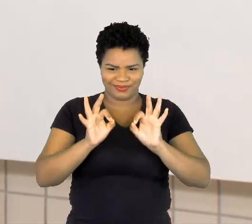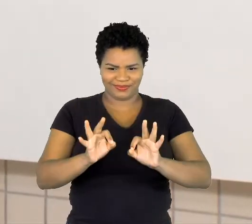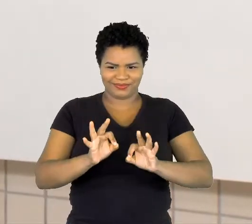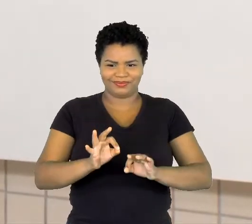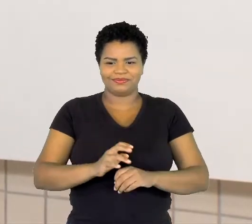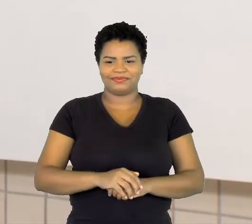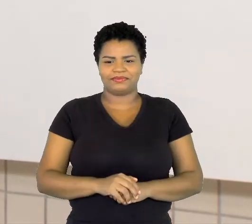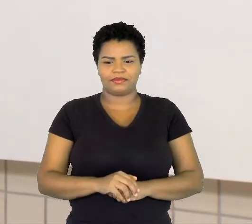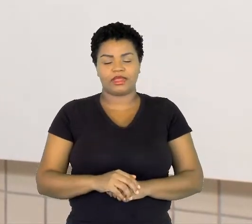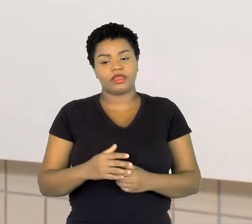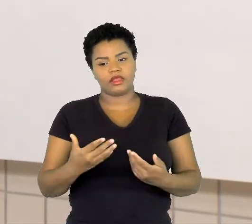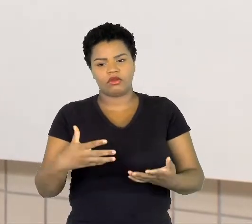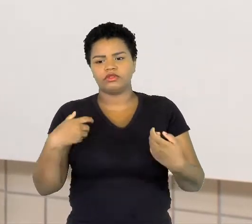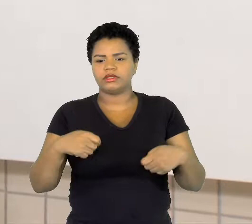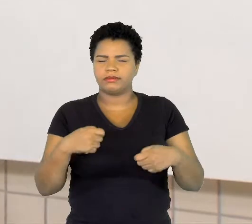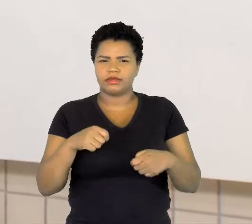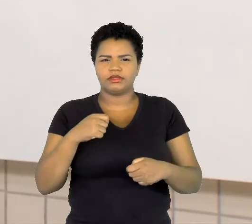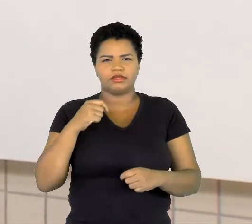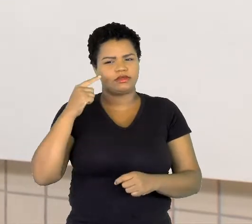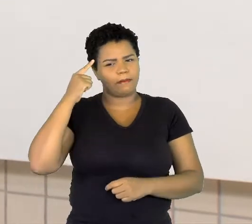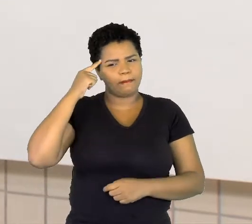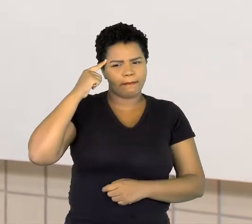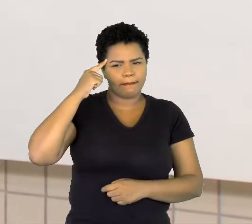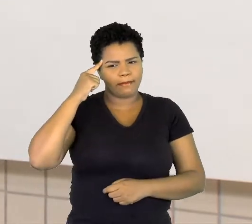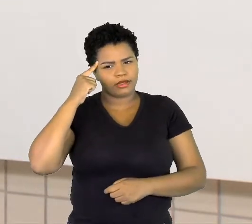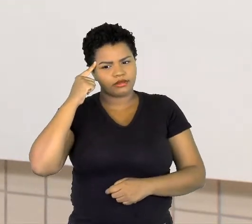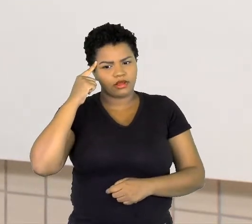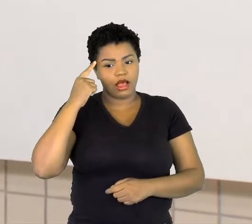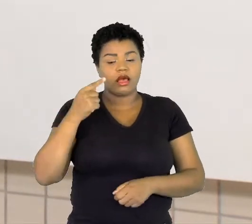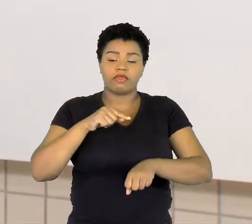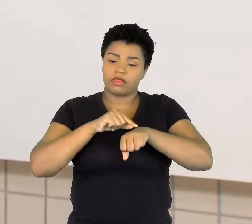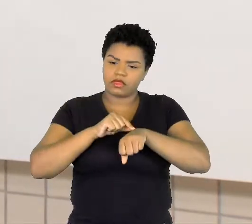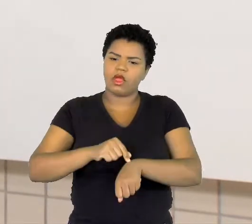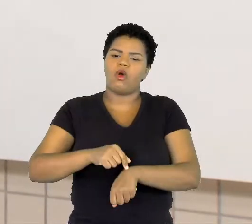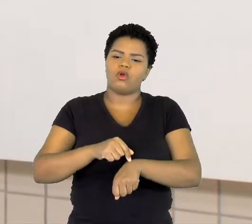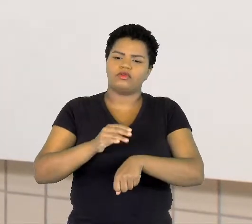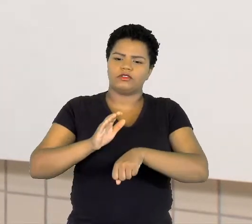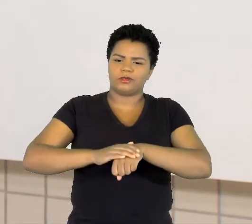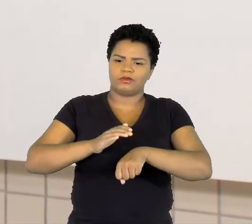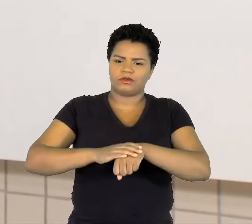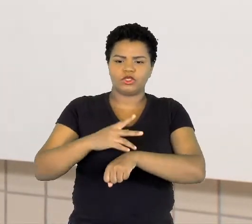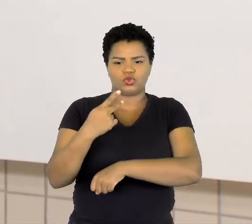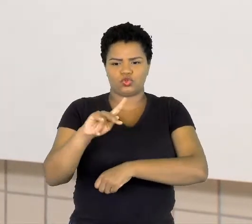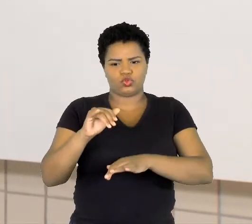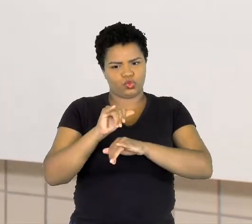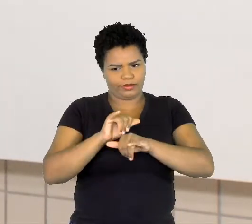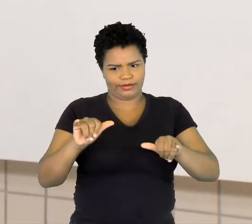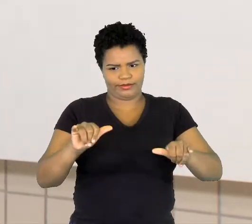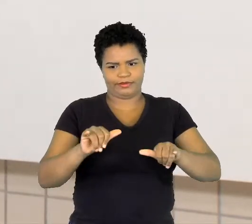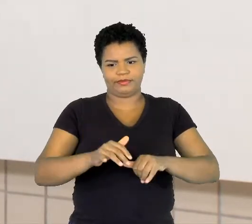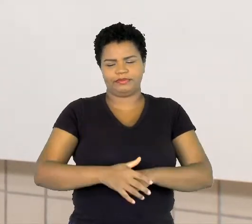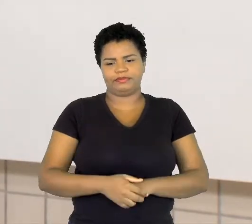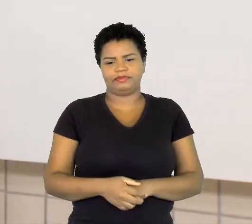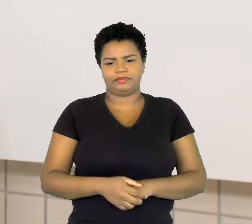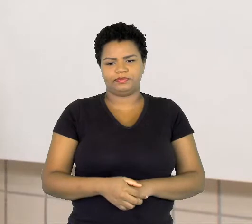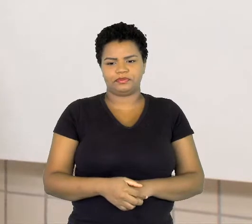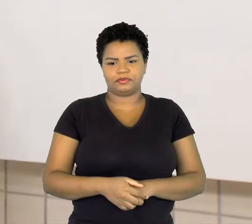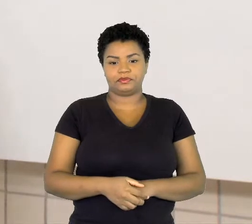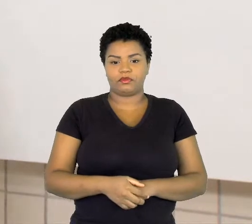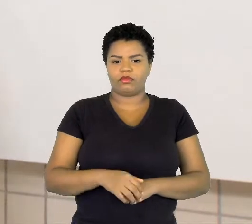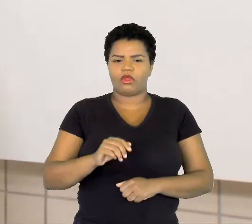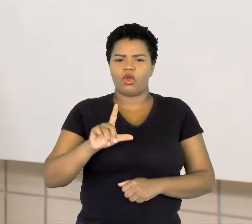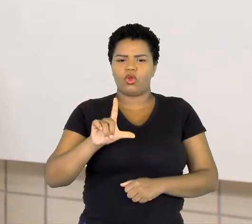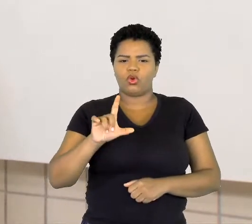Então, é isso que você tem que visar na hora de fazer a sua propaganda. uma logo forte.